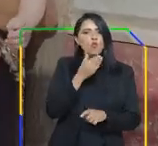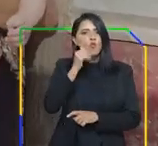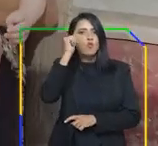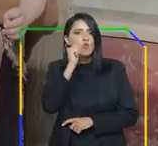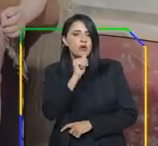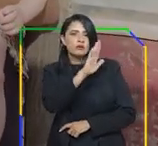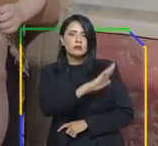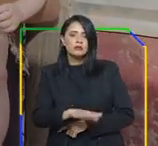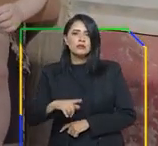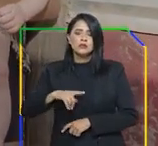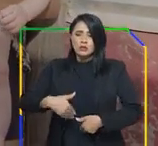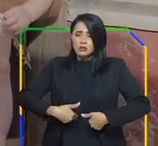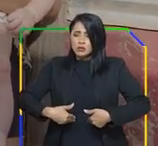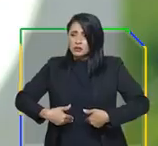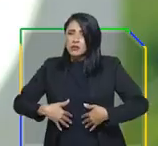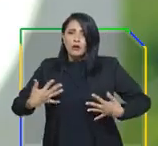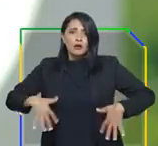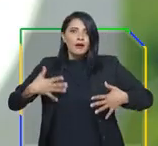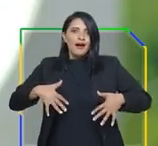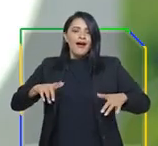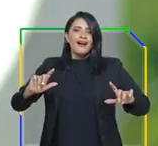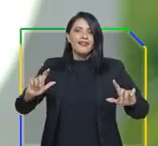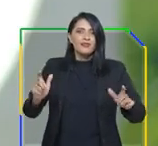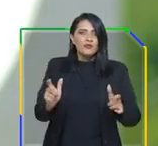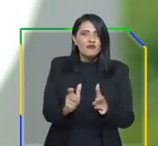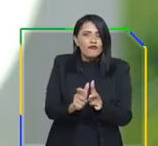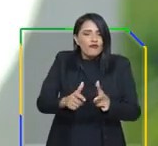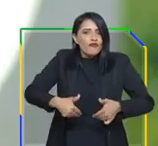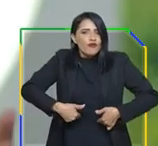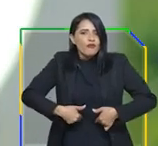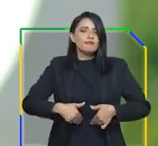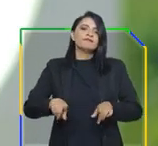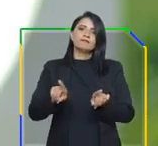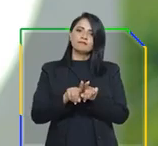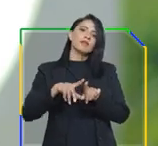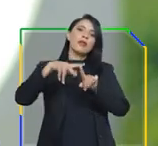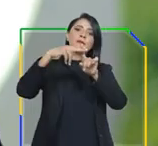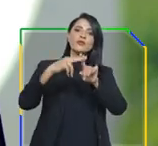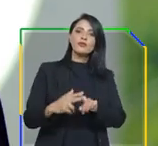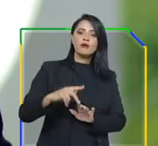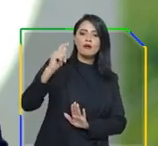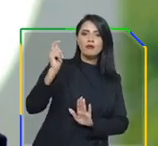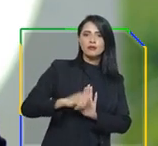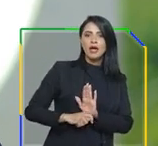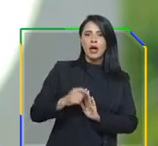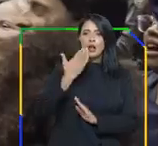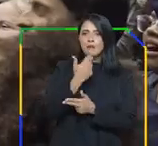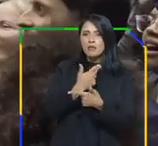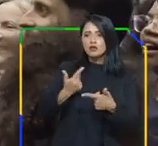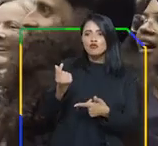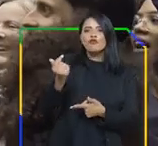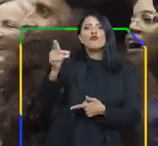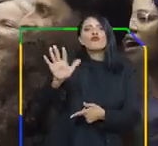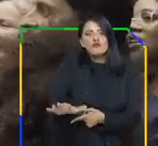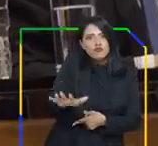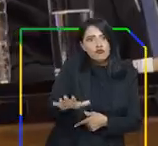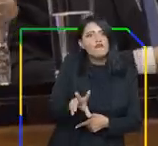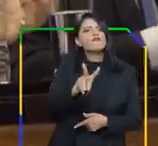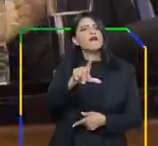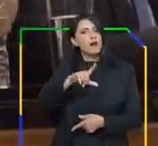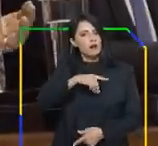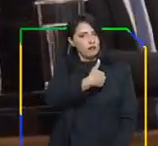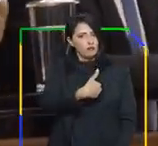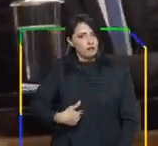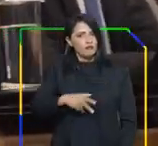e crianças do pesadelo da fome. A reforma tributária, que vai baratear os preços dos alimentos. Que o governo do presidente